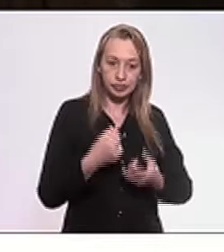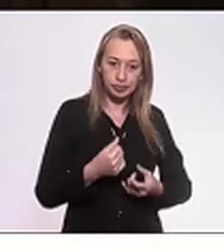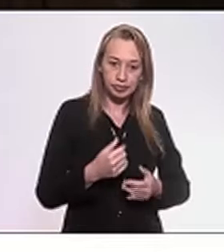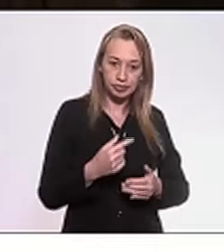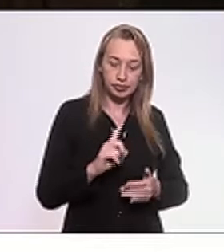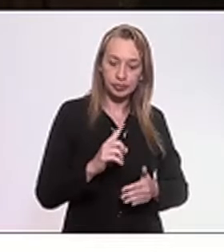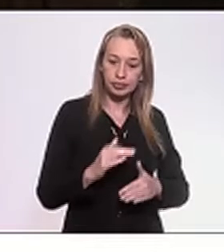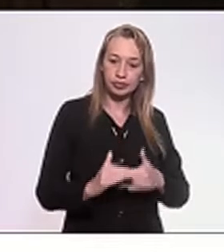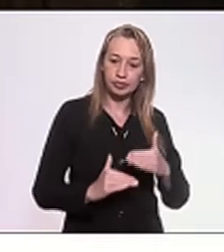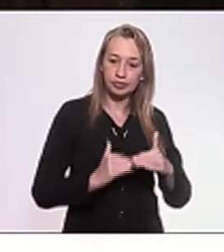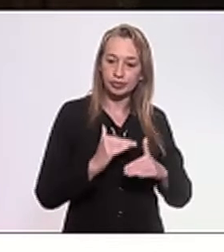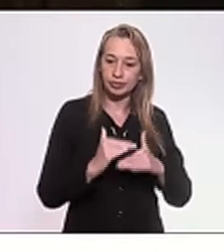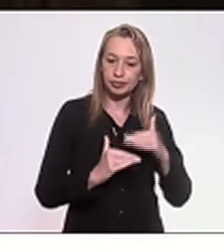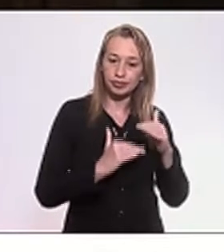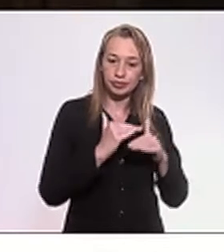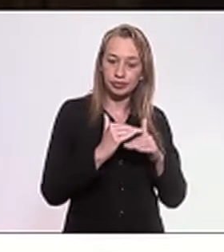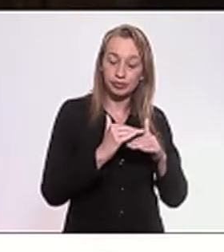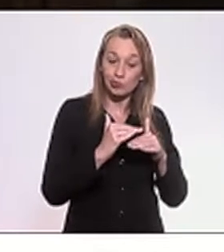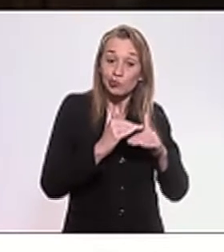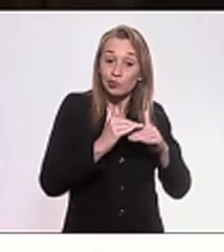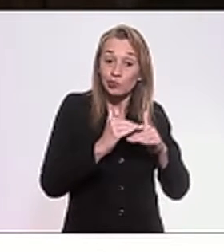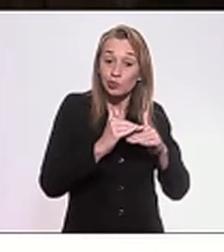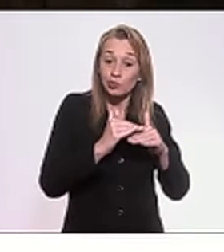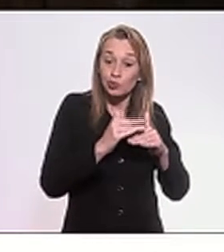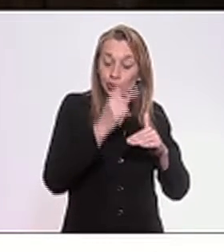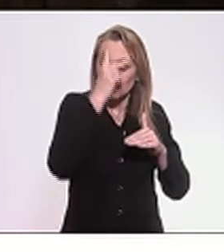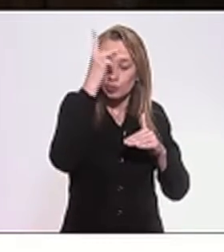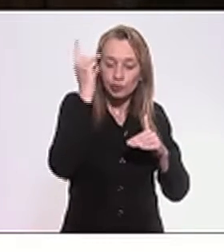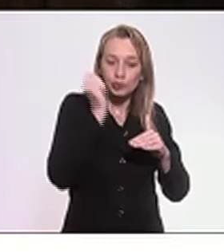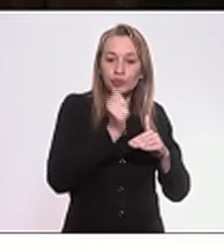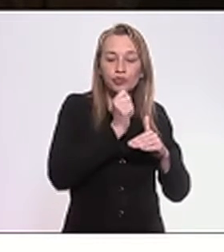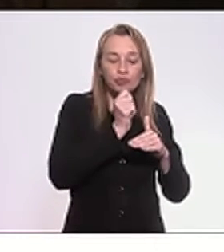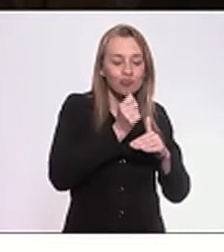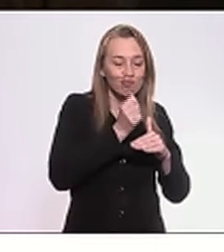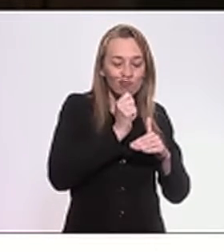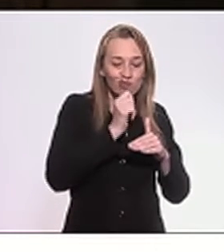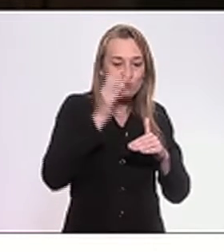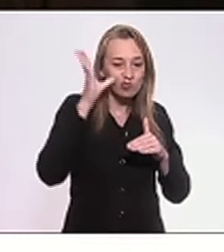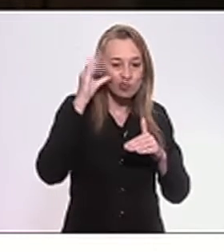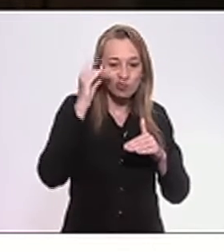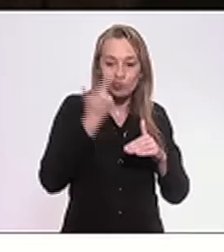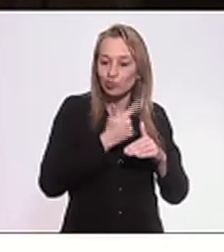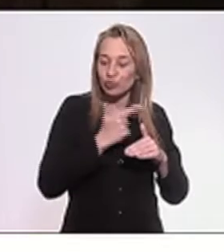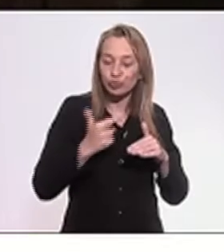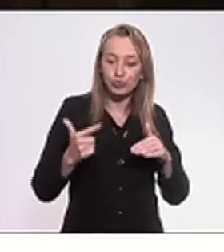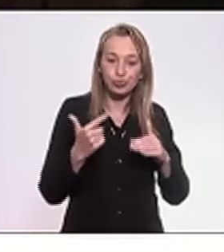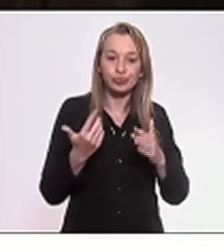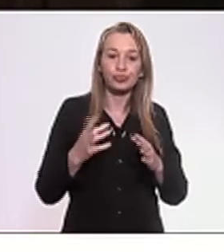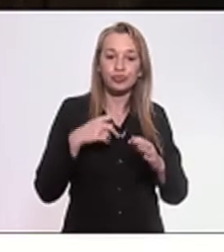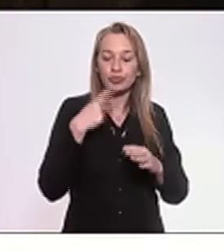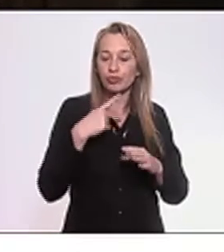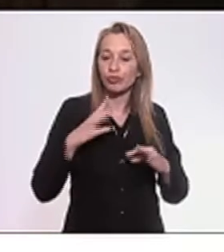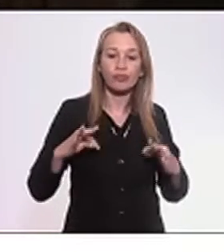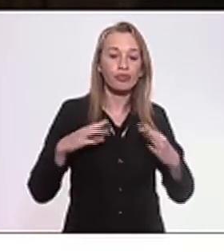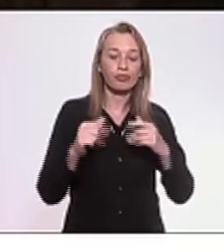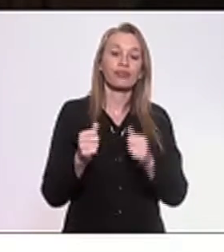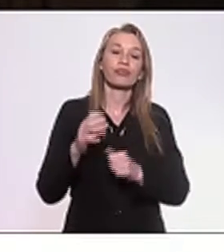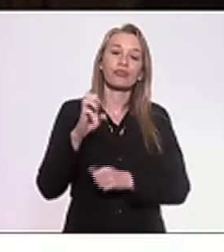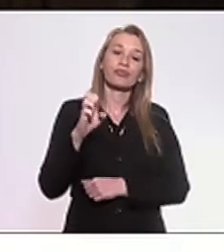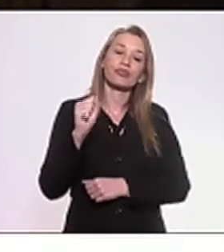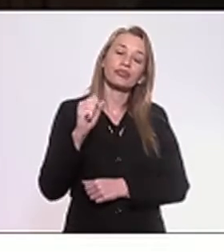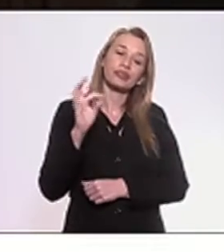começar a se reproduzir, ninguém tem interesse. Estou falando em concessão de estradas,